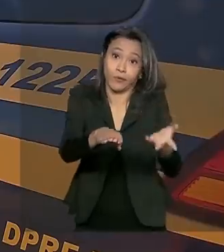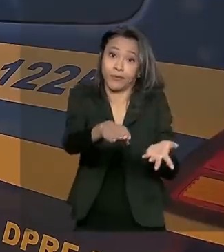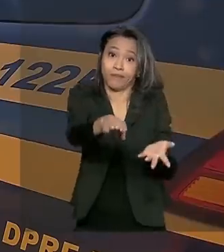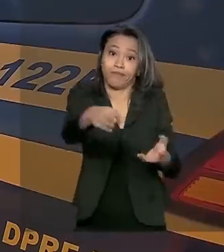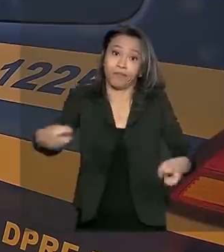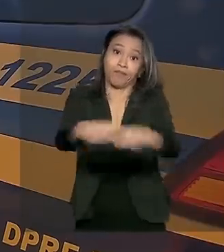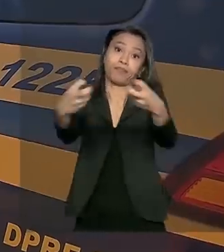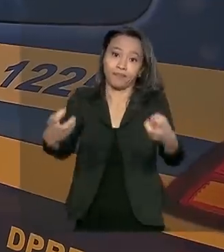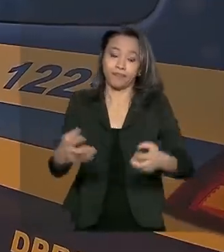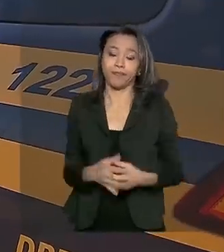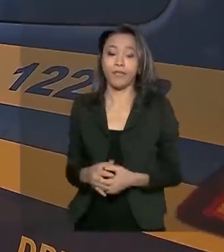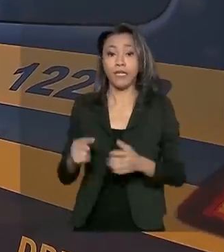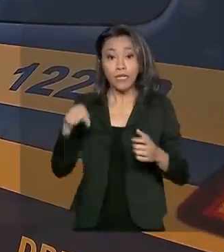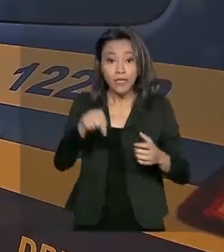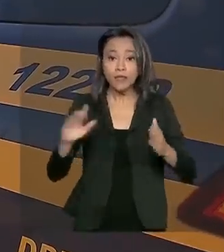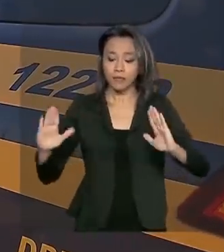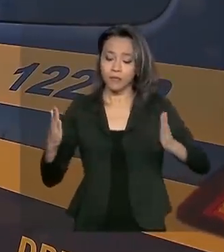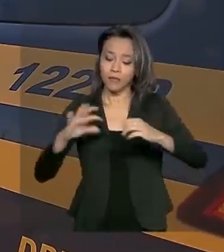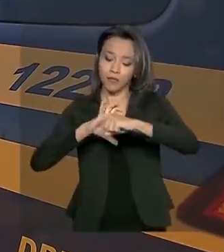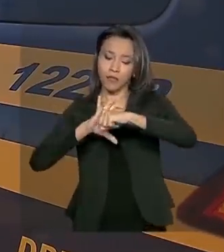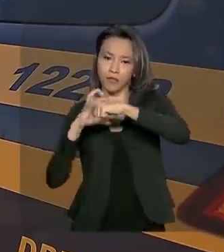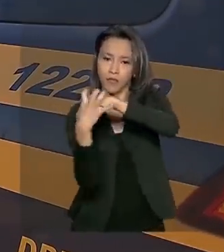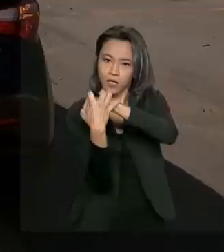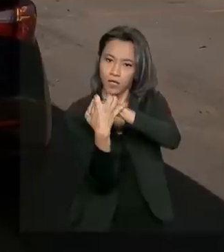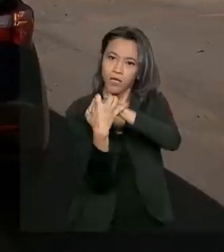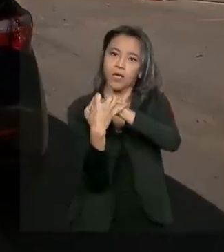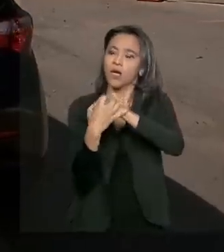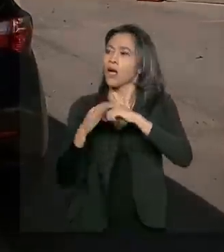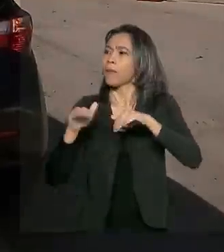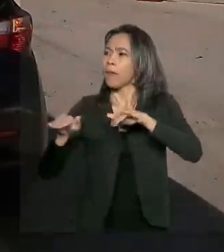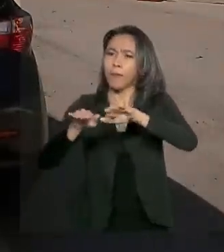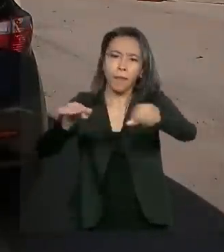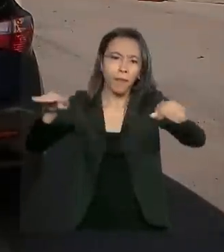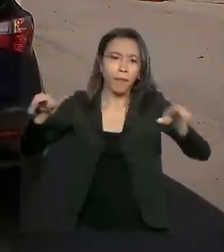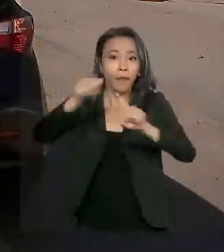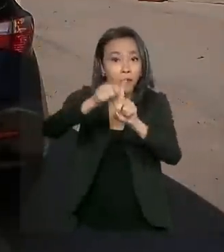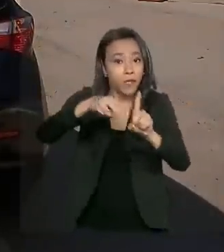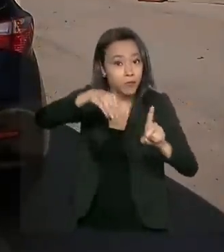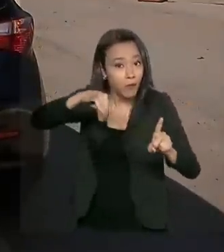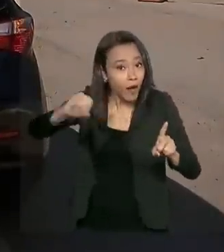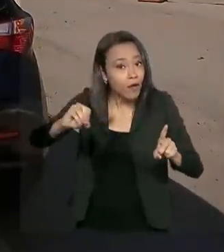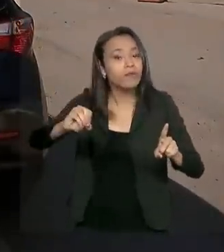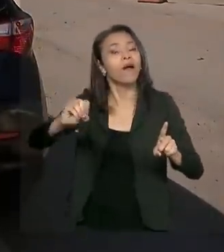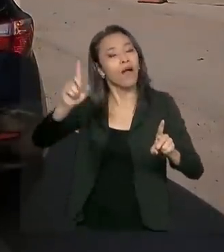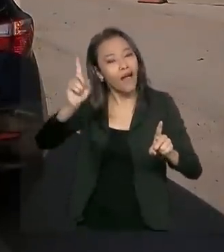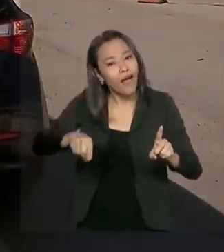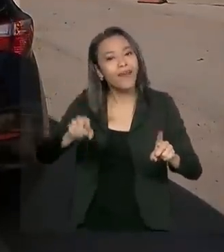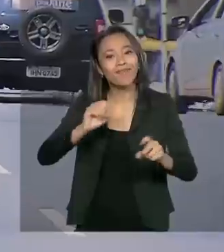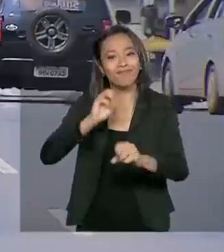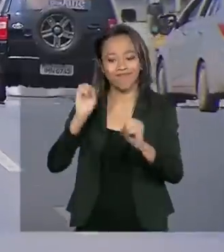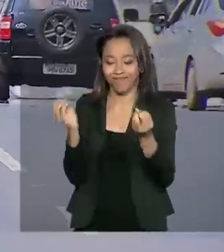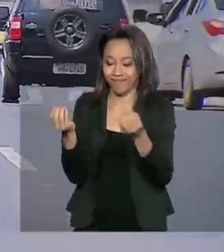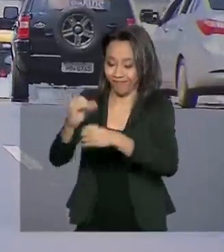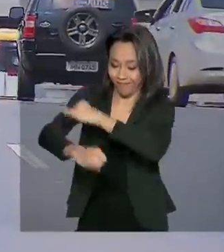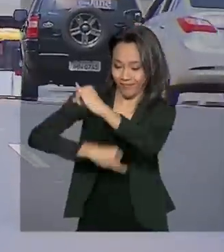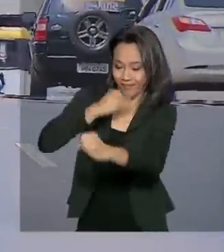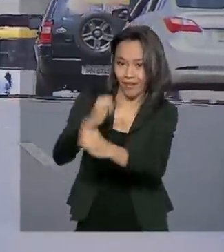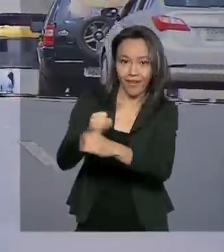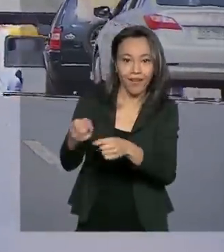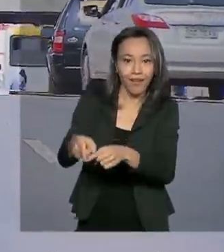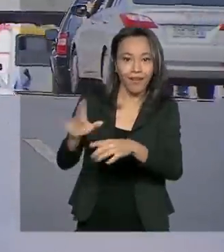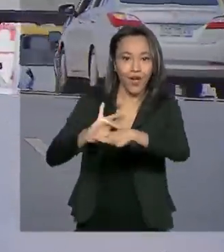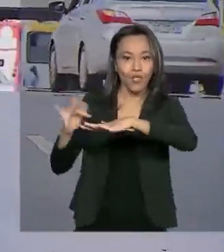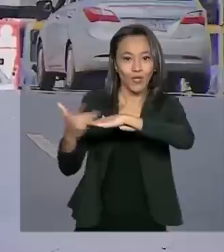E em tempos de coronavírus, a mobilização em torno do Maio Amarelo será toda digital, por meio das